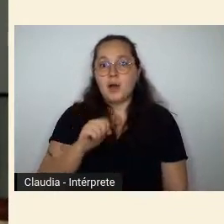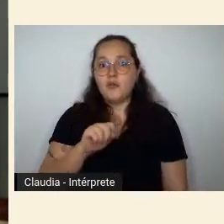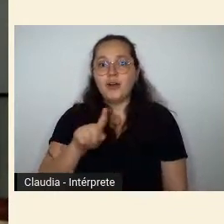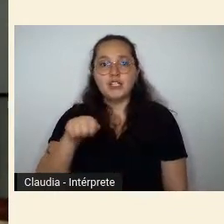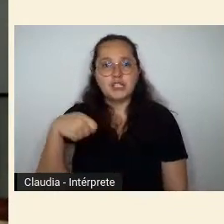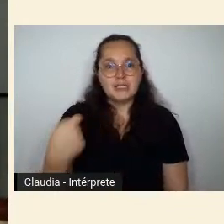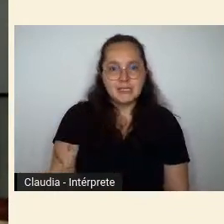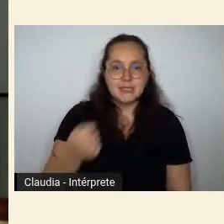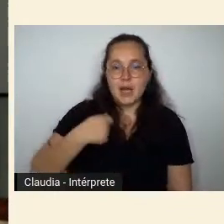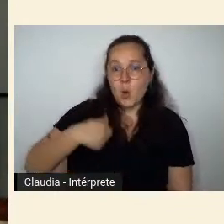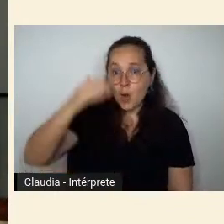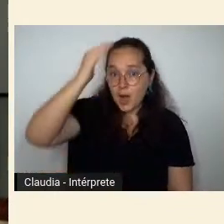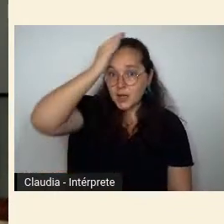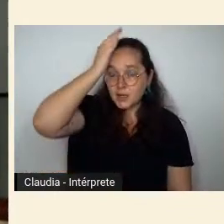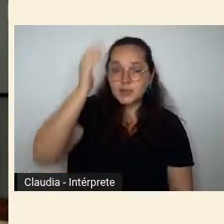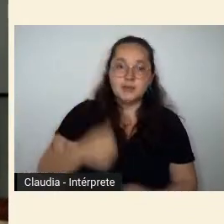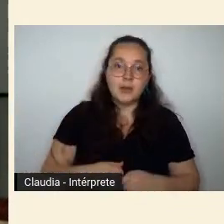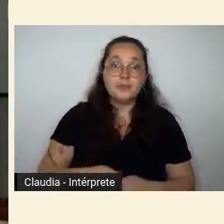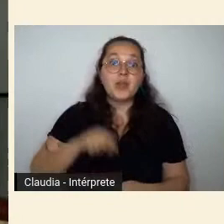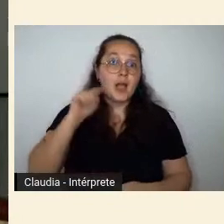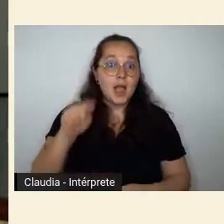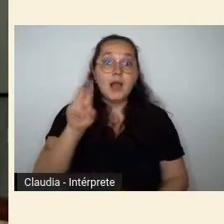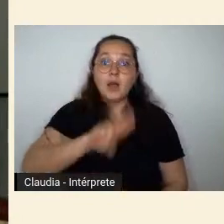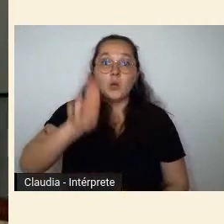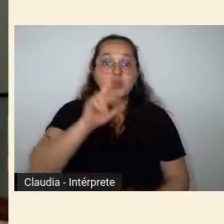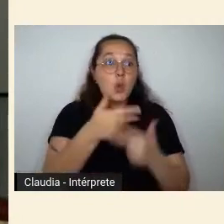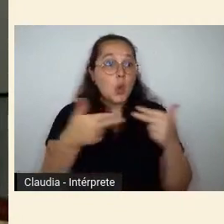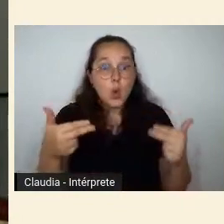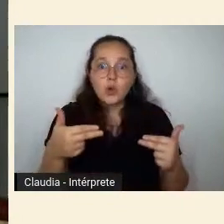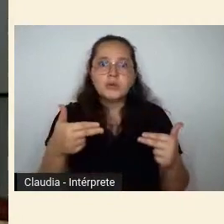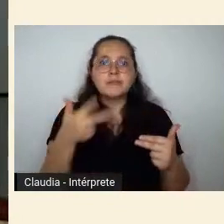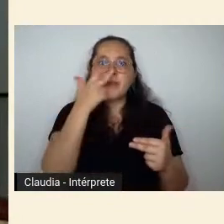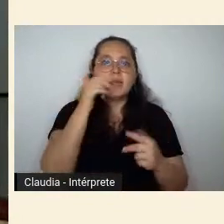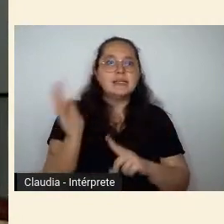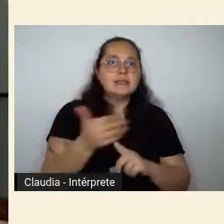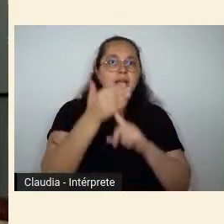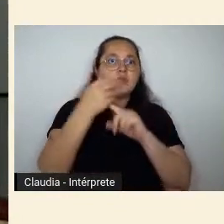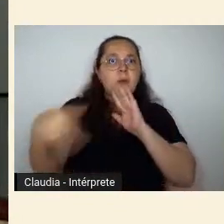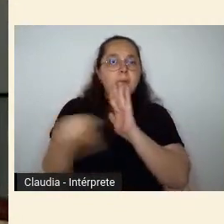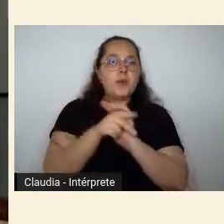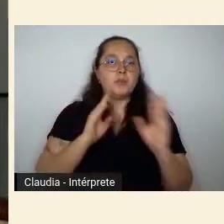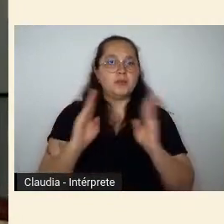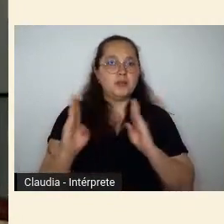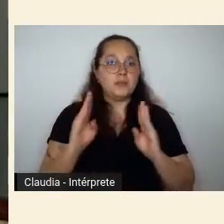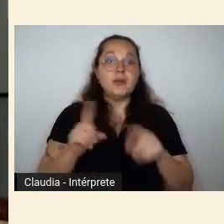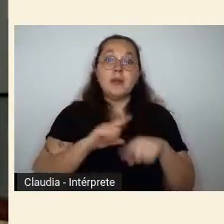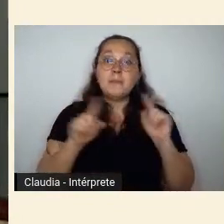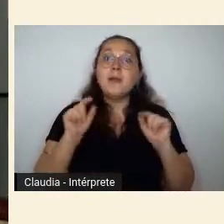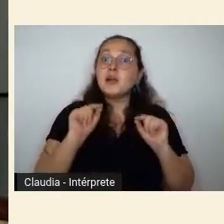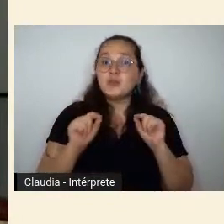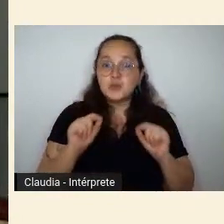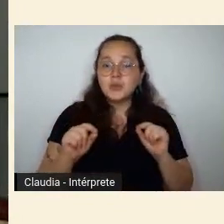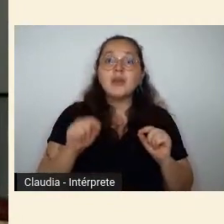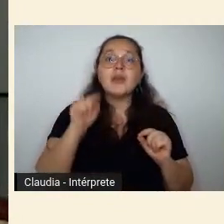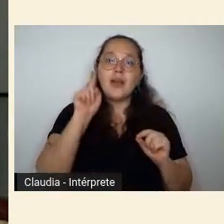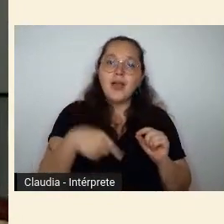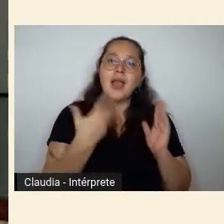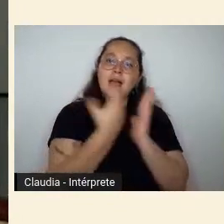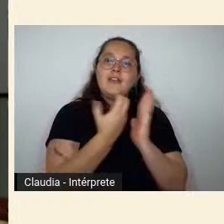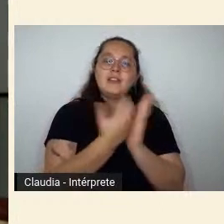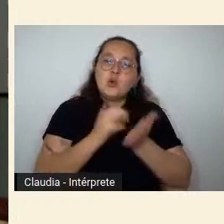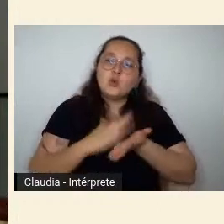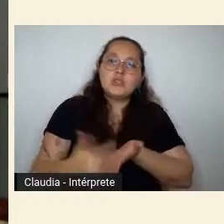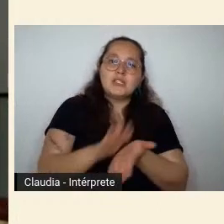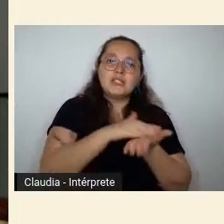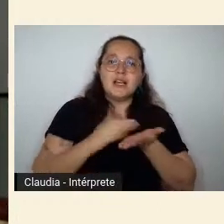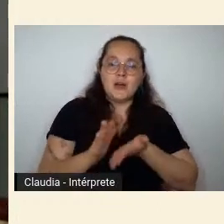apropriou dos princípios tecnológicos e populares do seu tempo mas sim a gravação de pelo telefone samba composto e assinado